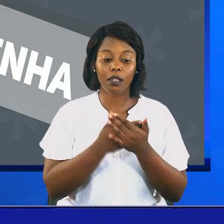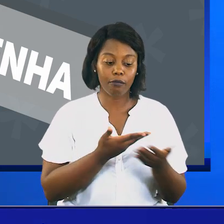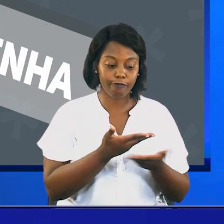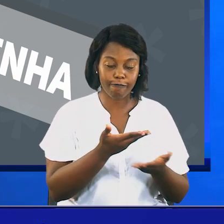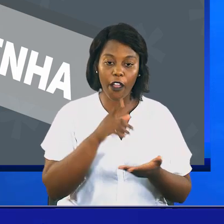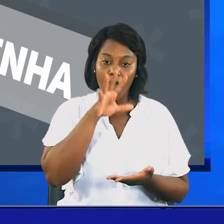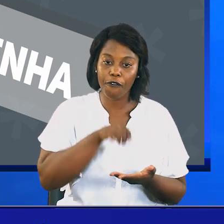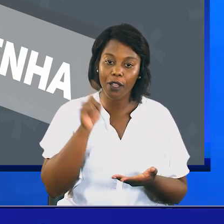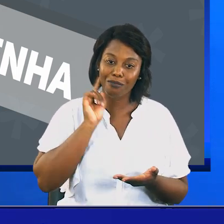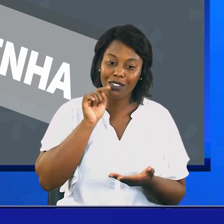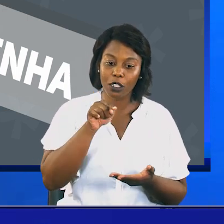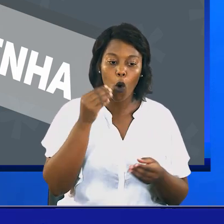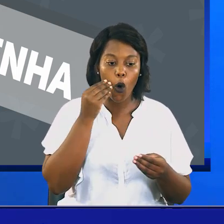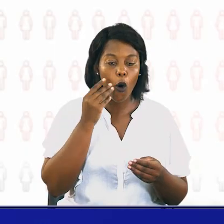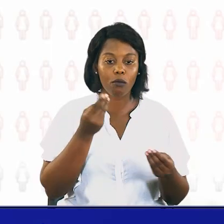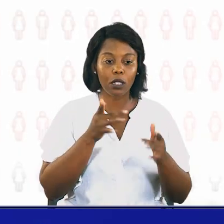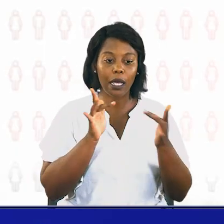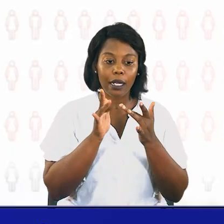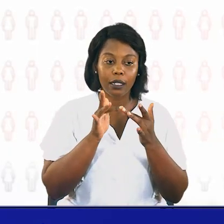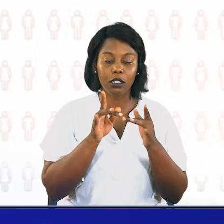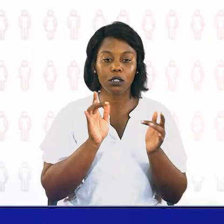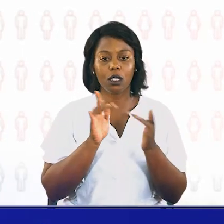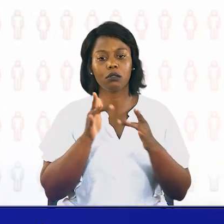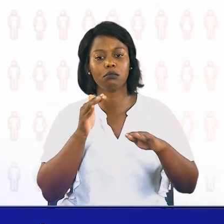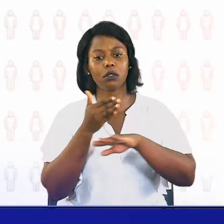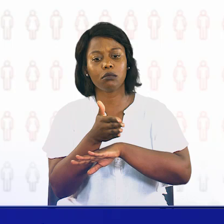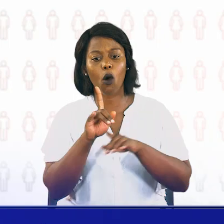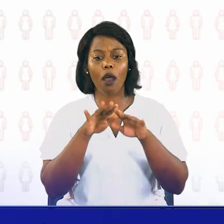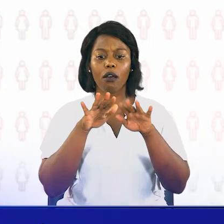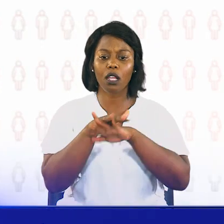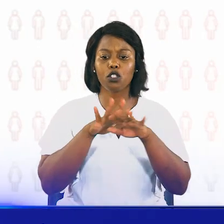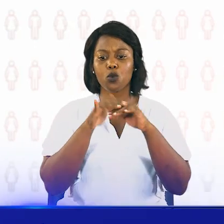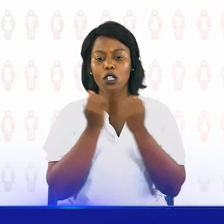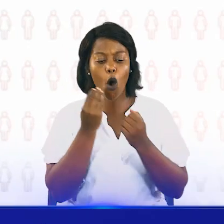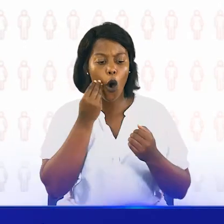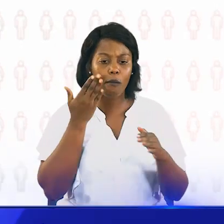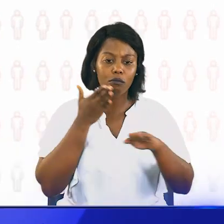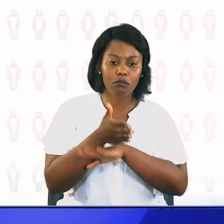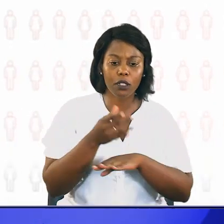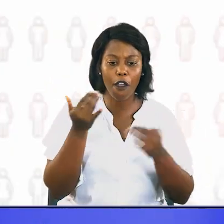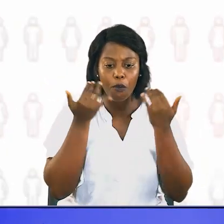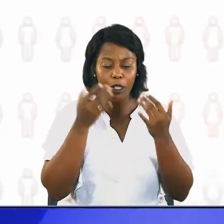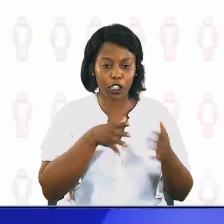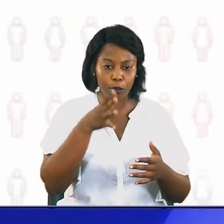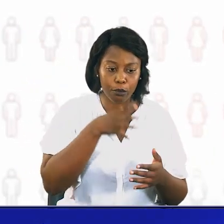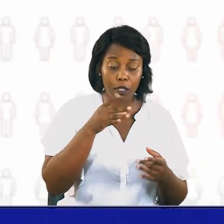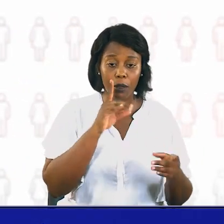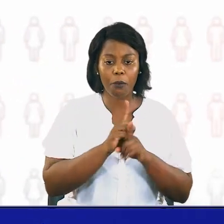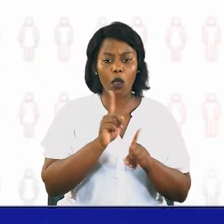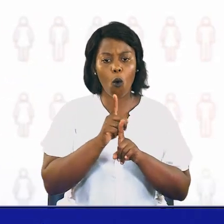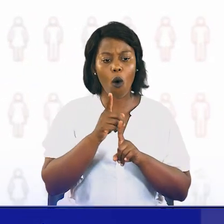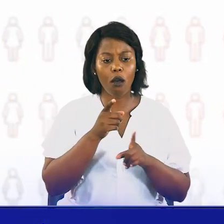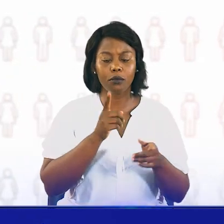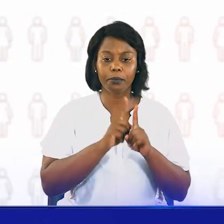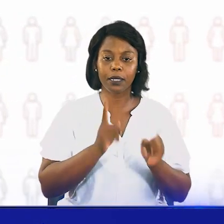no uso das tecnologias e redes sociais para estabelecer limites e horários no uso desses instrumentos. Ter acesso a